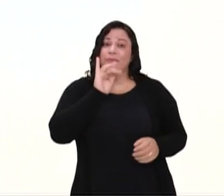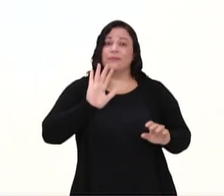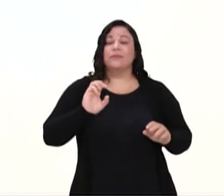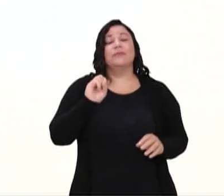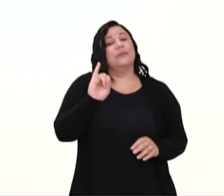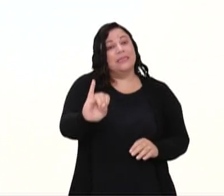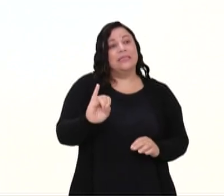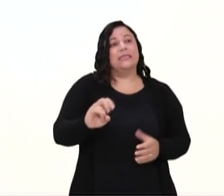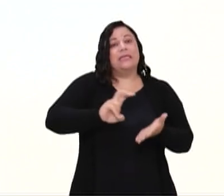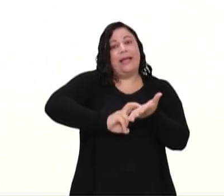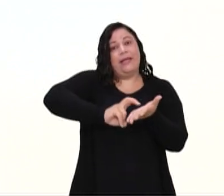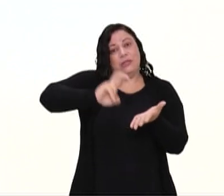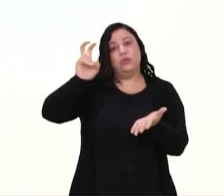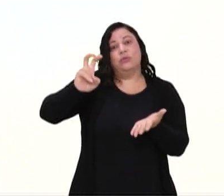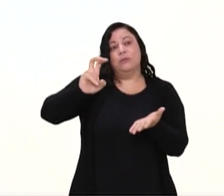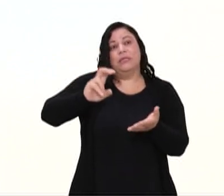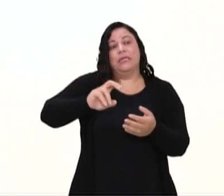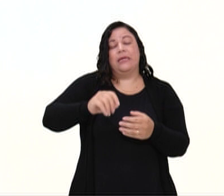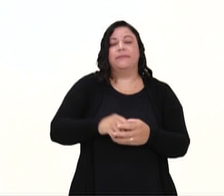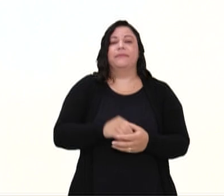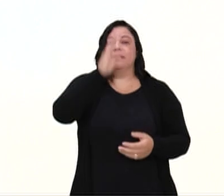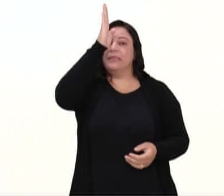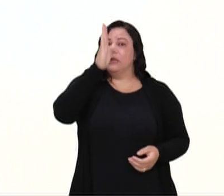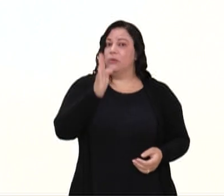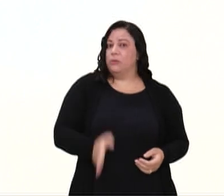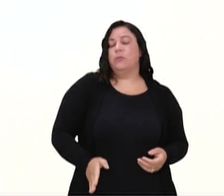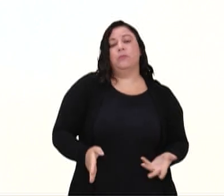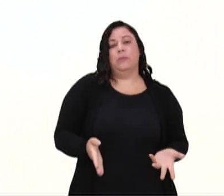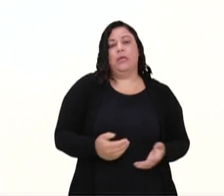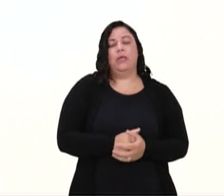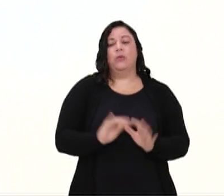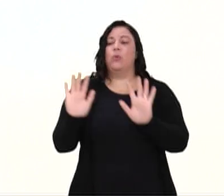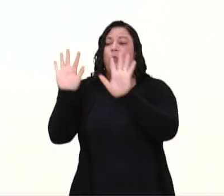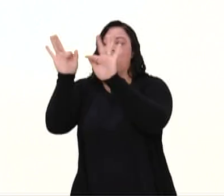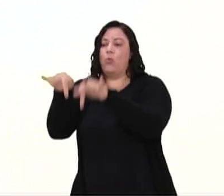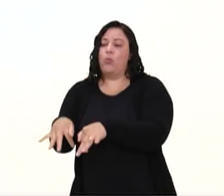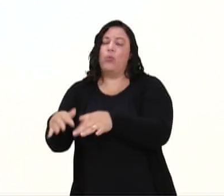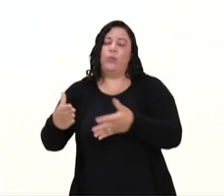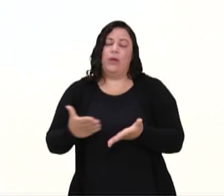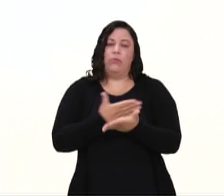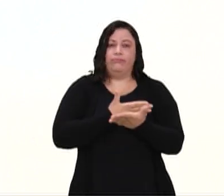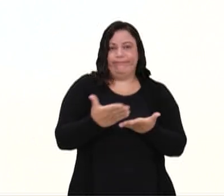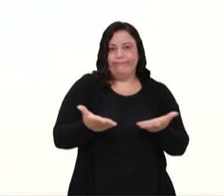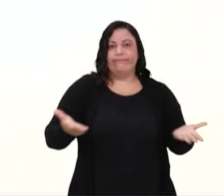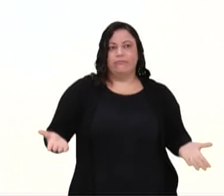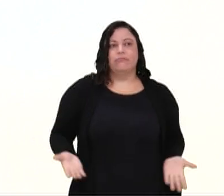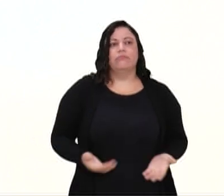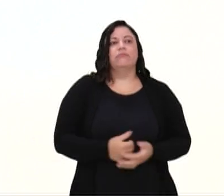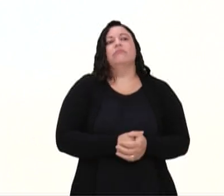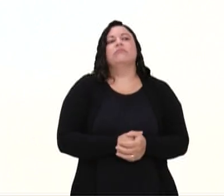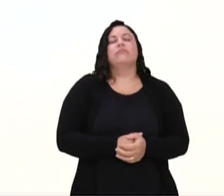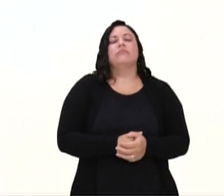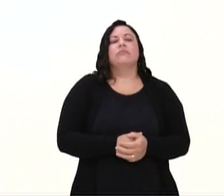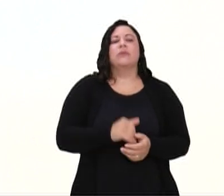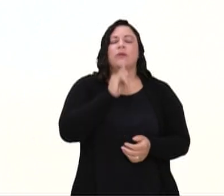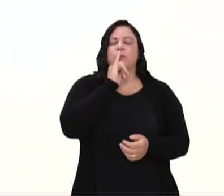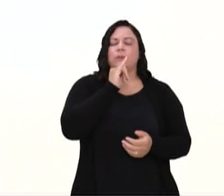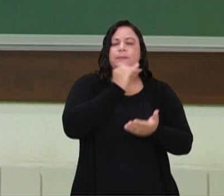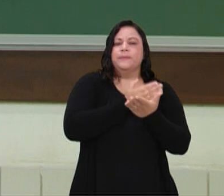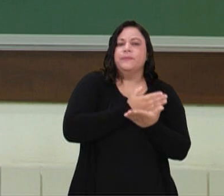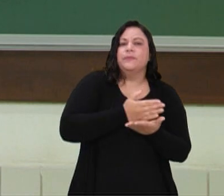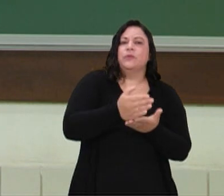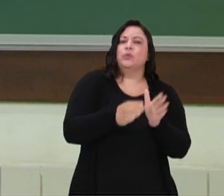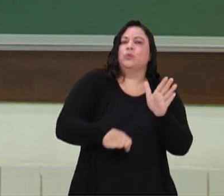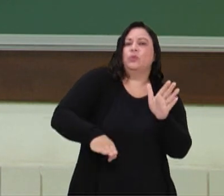no início, se é no meio do turno dele ou se é no final. Quando é no início, logo quando ele